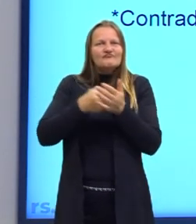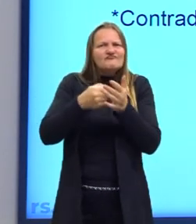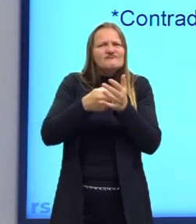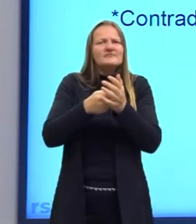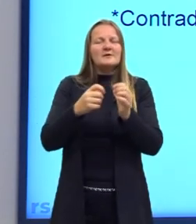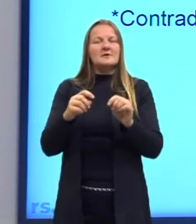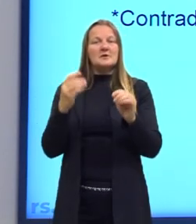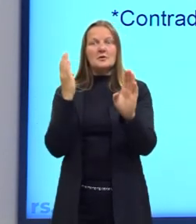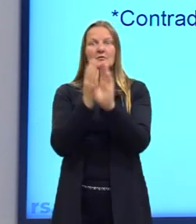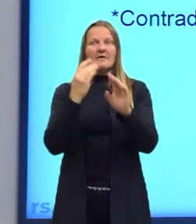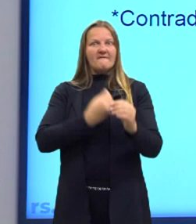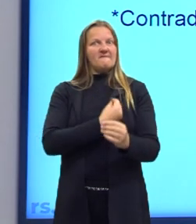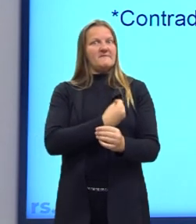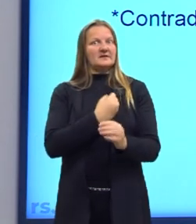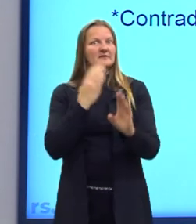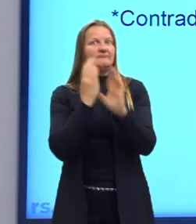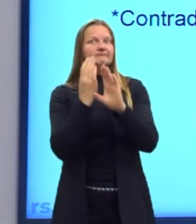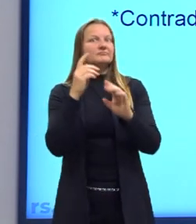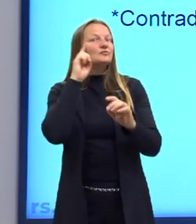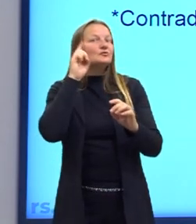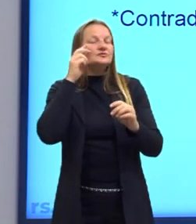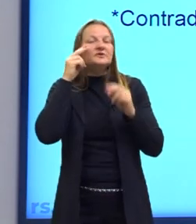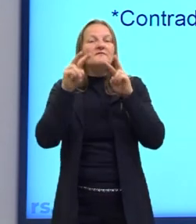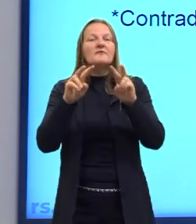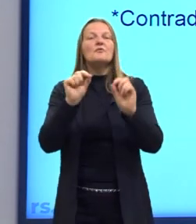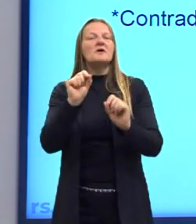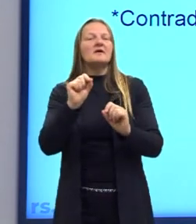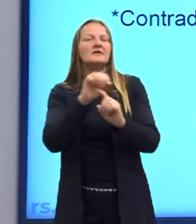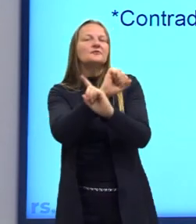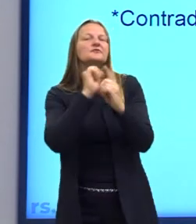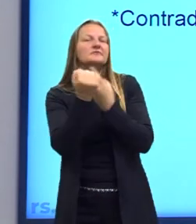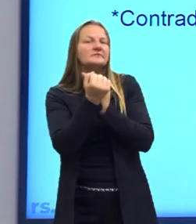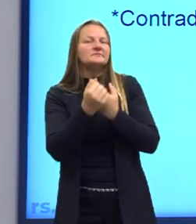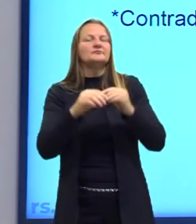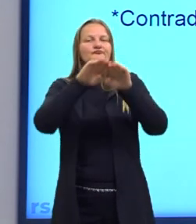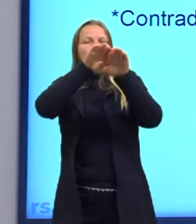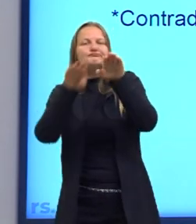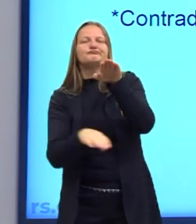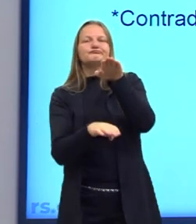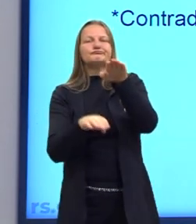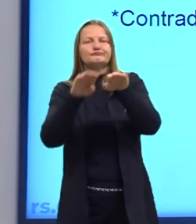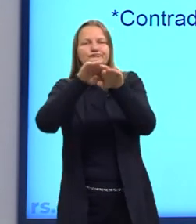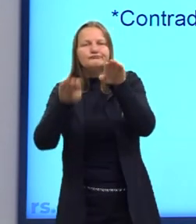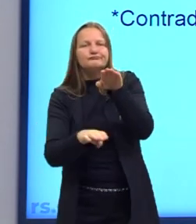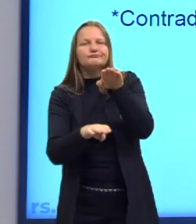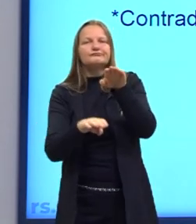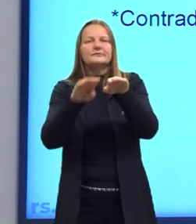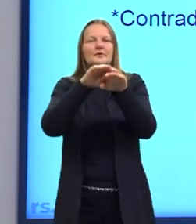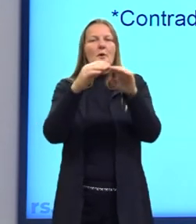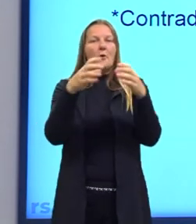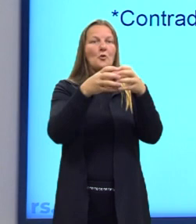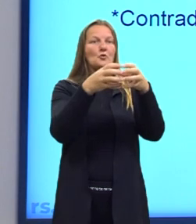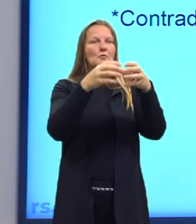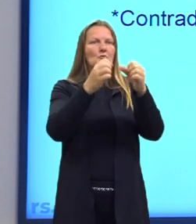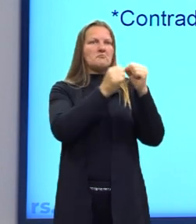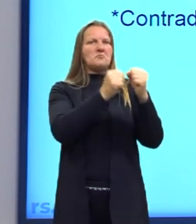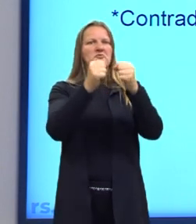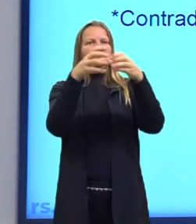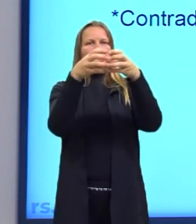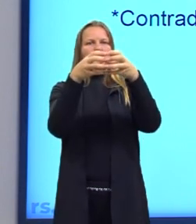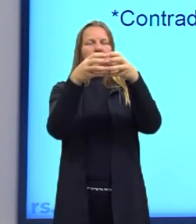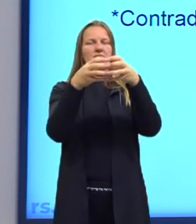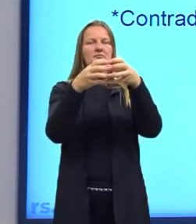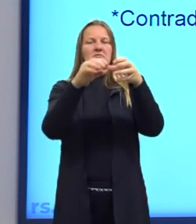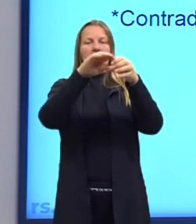né? Voltando ao que nós estávamos discutindo, Aqui aparece uma imagem da desigualdade social, nós defendemos valores, mas o que nós